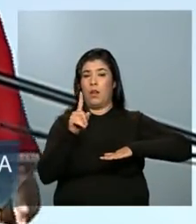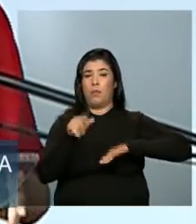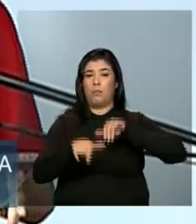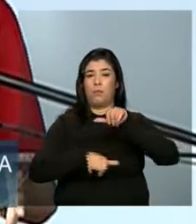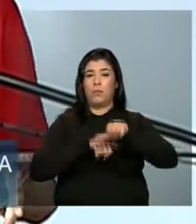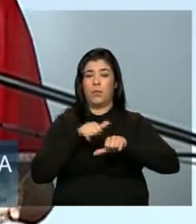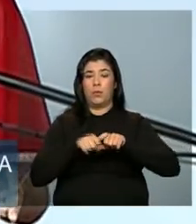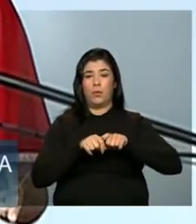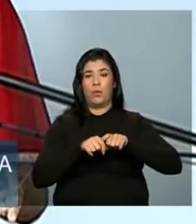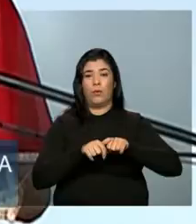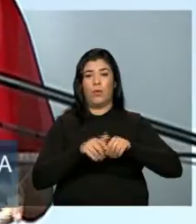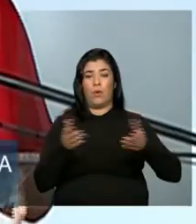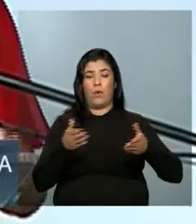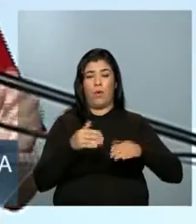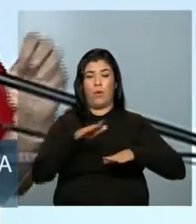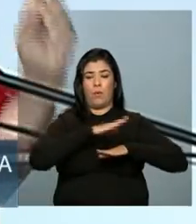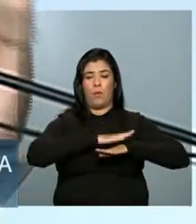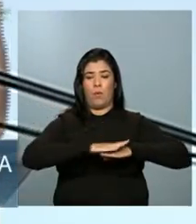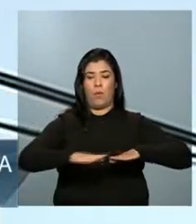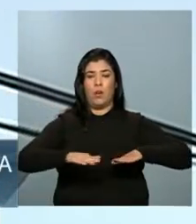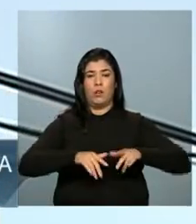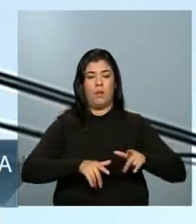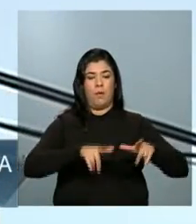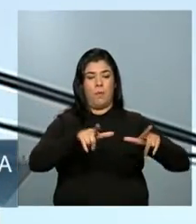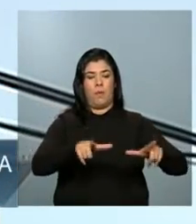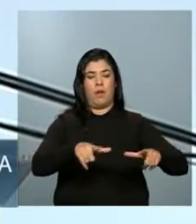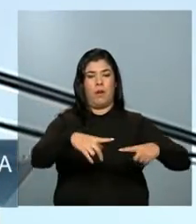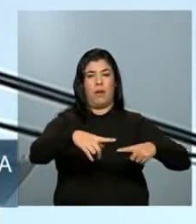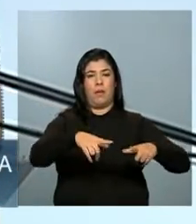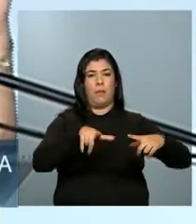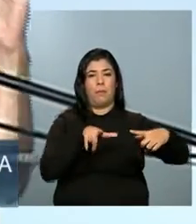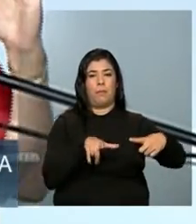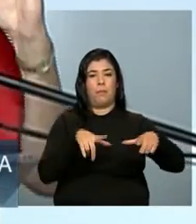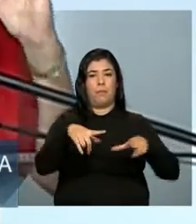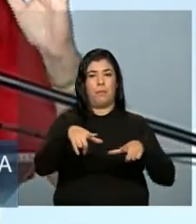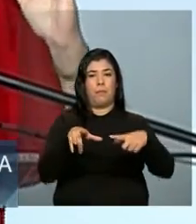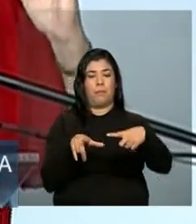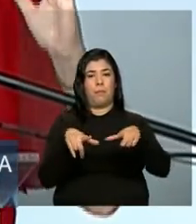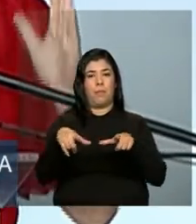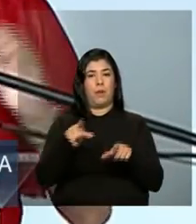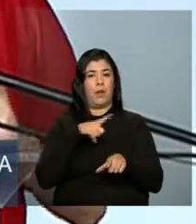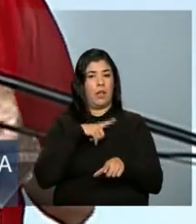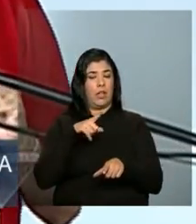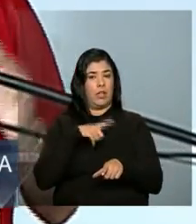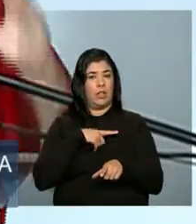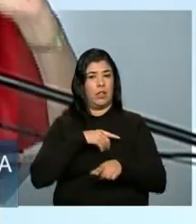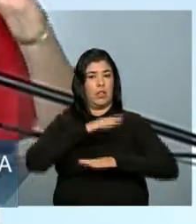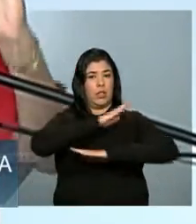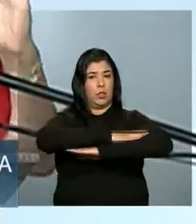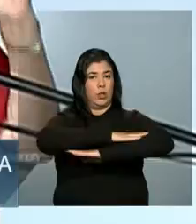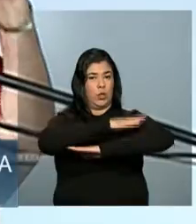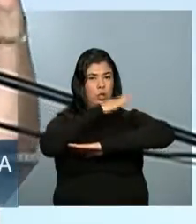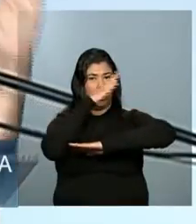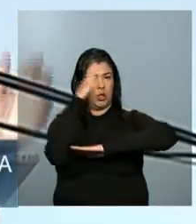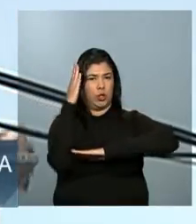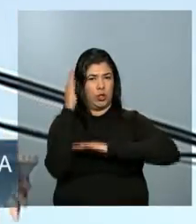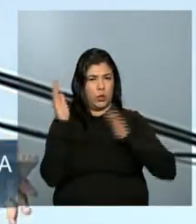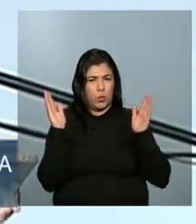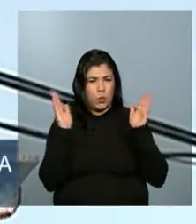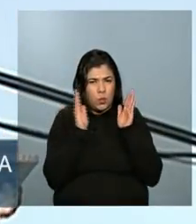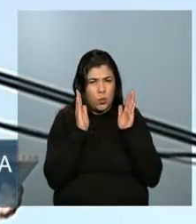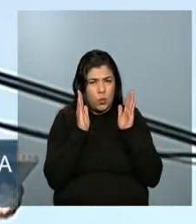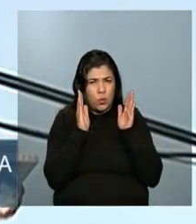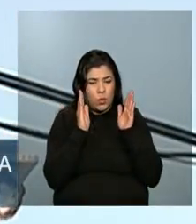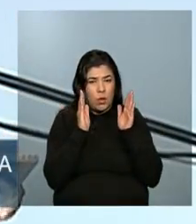piso é de cerâmica. Quando nós começamos, as janelas eram mais estreitas, agora elas estão